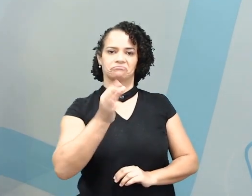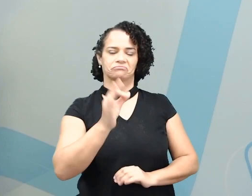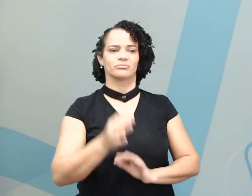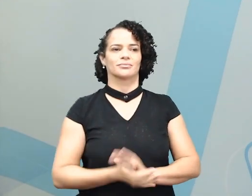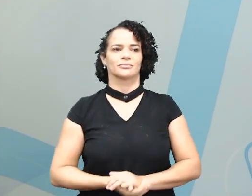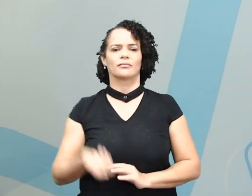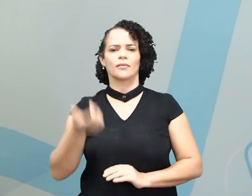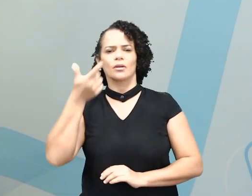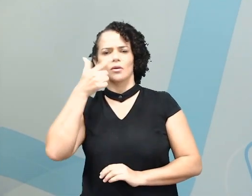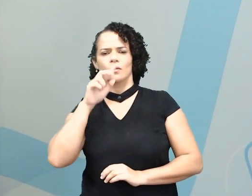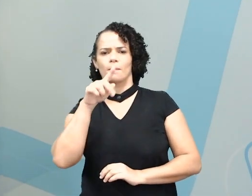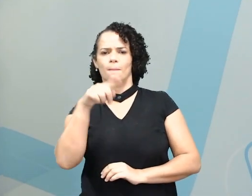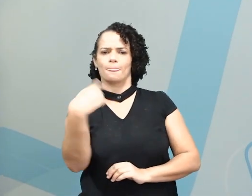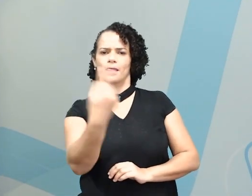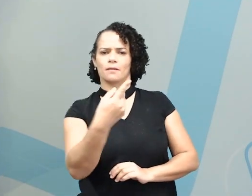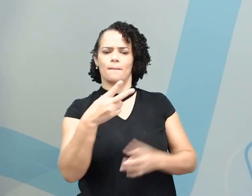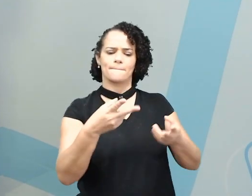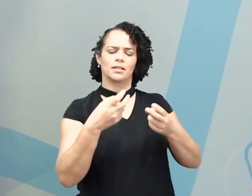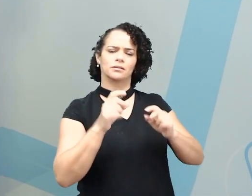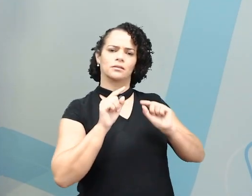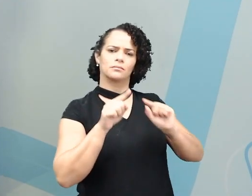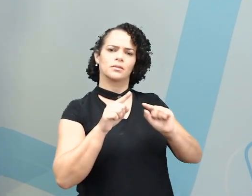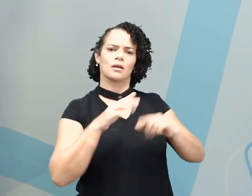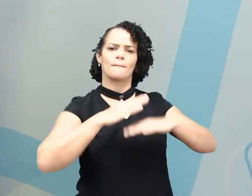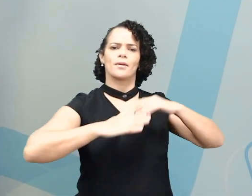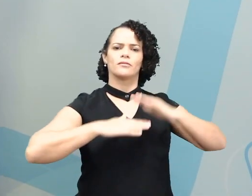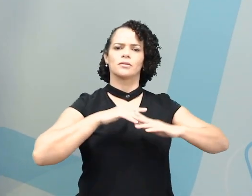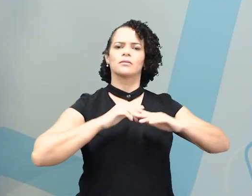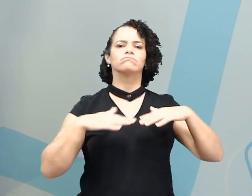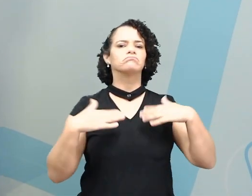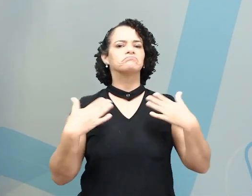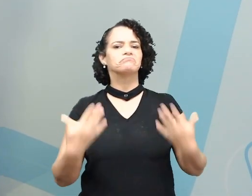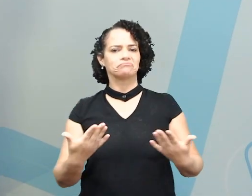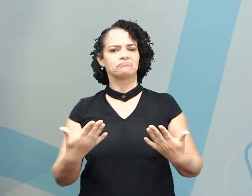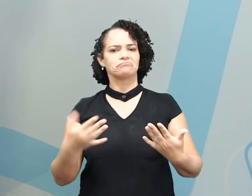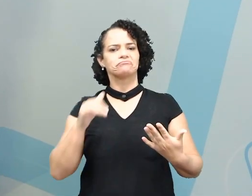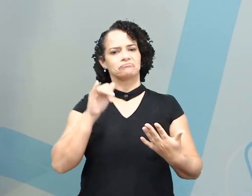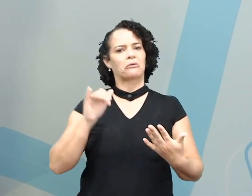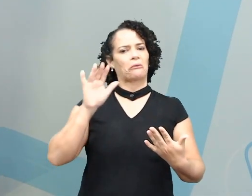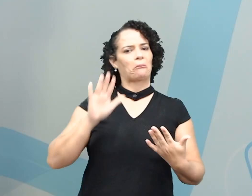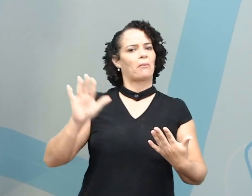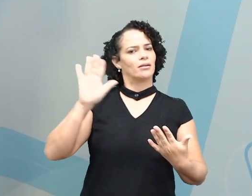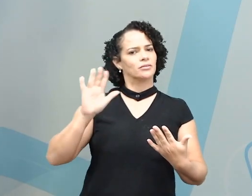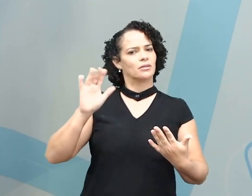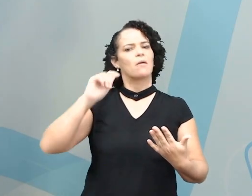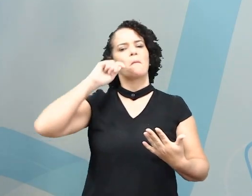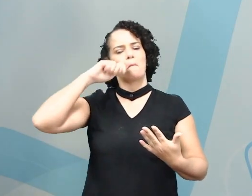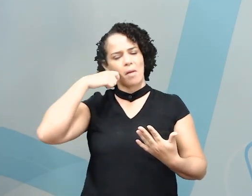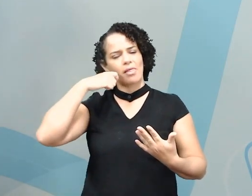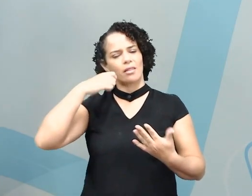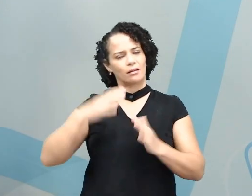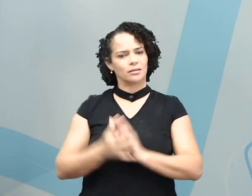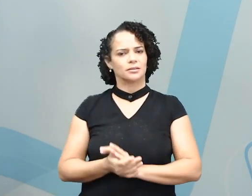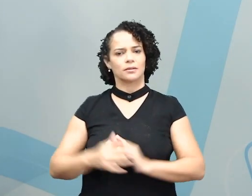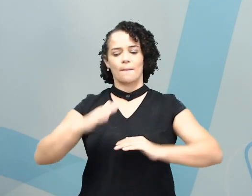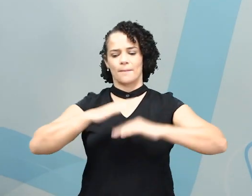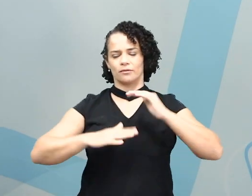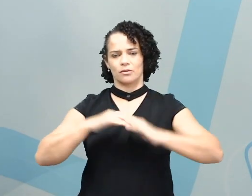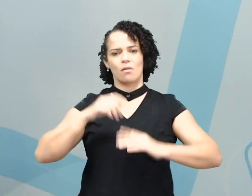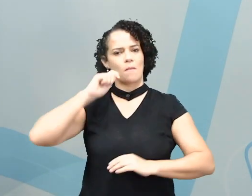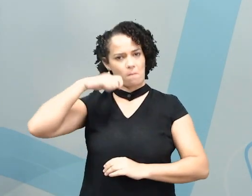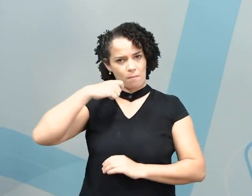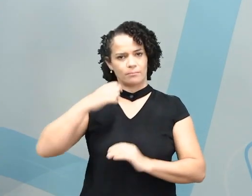Conseguem perceber a profissão dele? Padeiro. Isso mesmo! Baker.